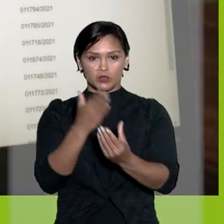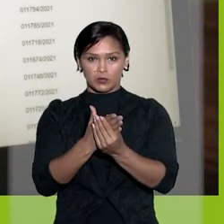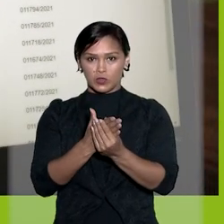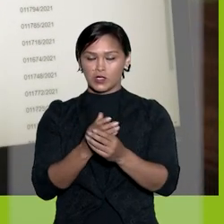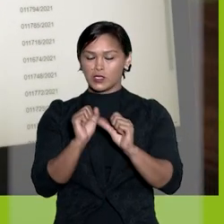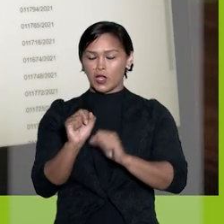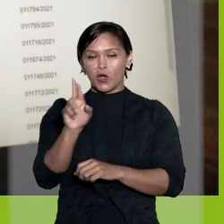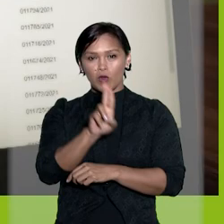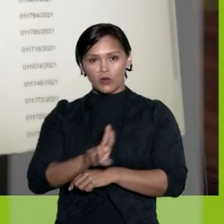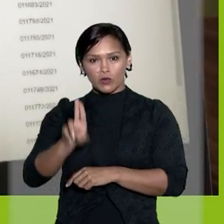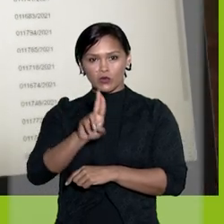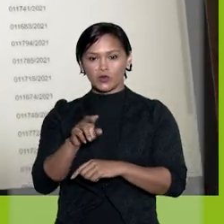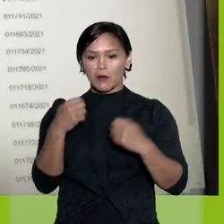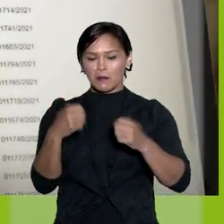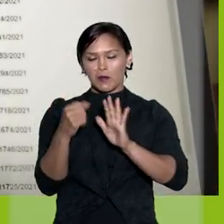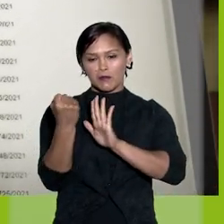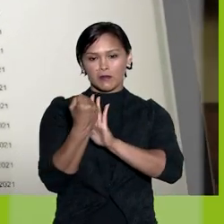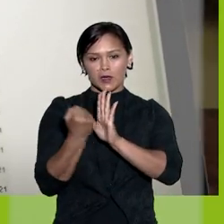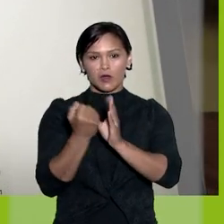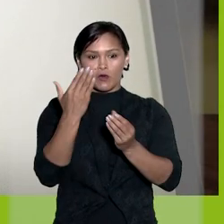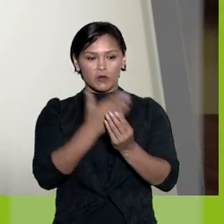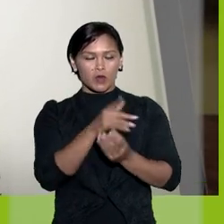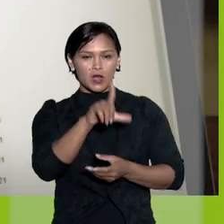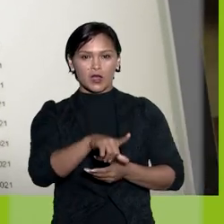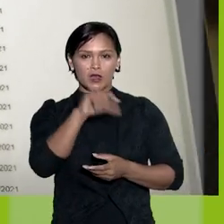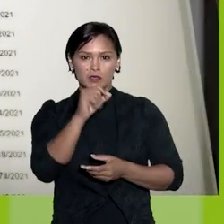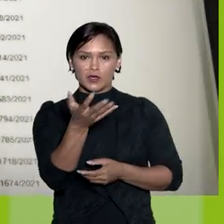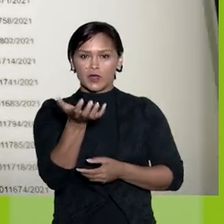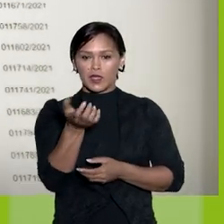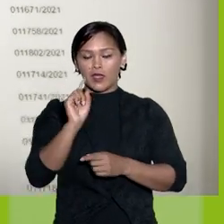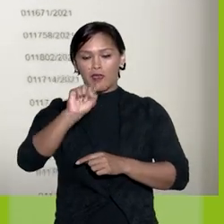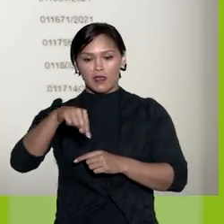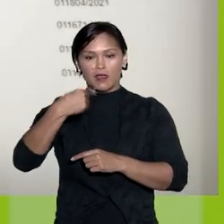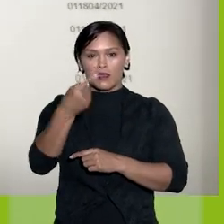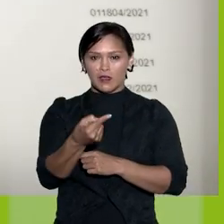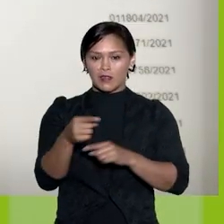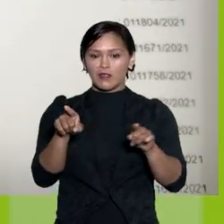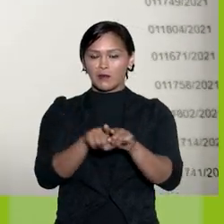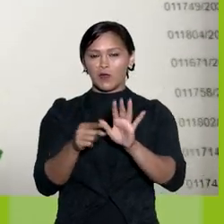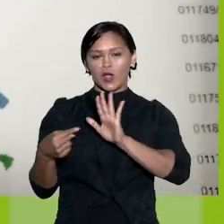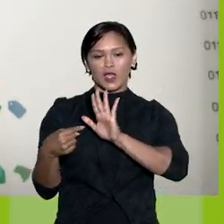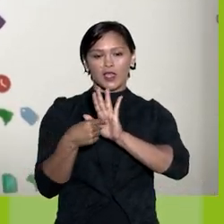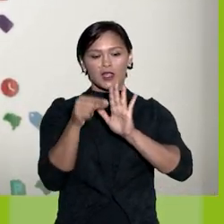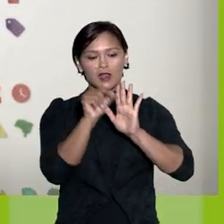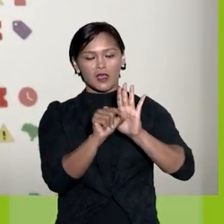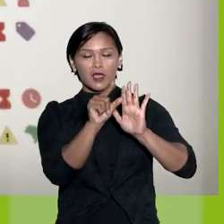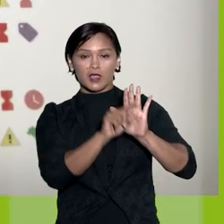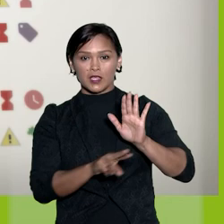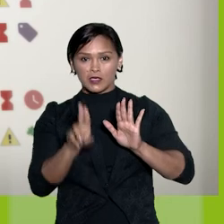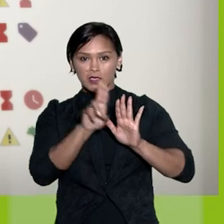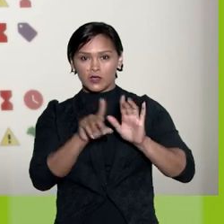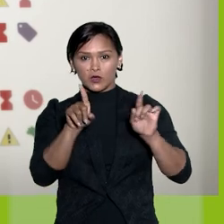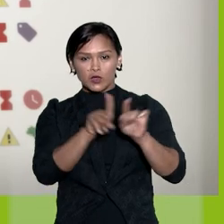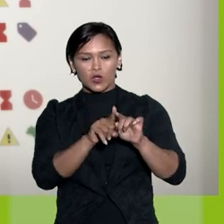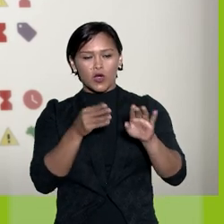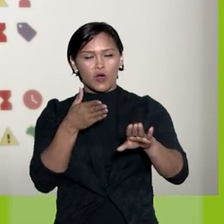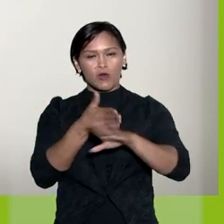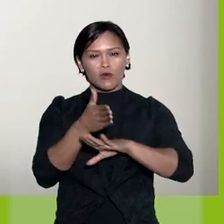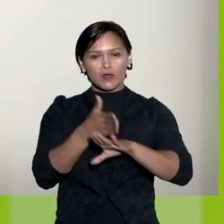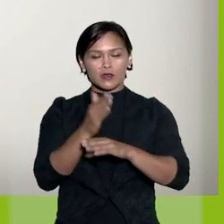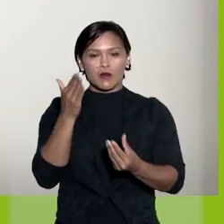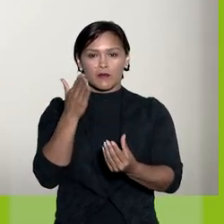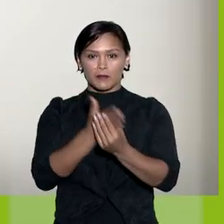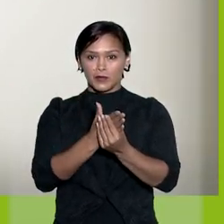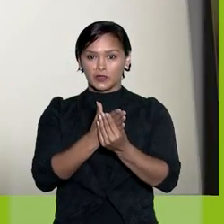Controle de Processos, o usuário deve marcar o processo desejado e, em seguida, clicar neste ícone.